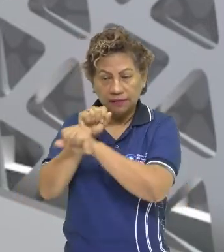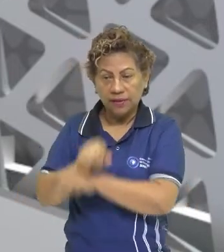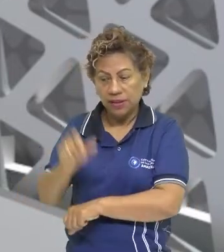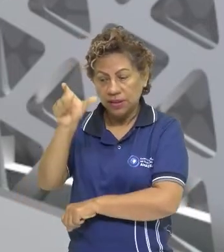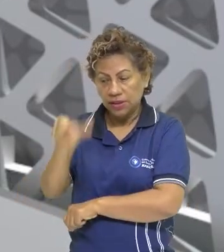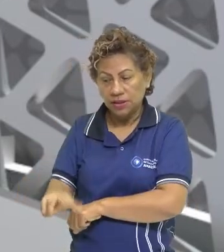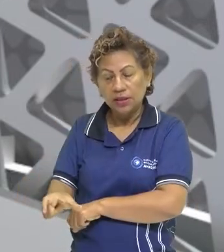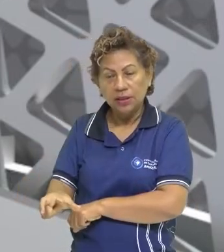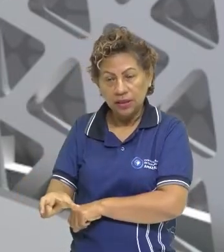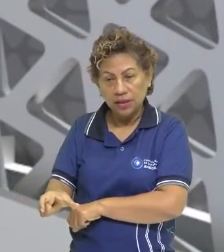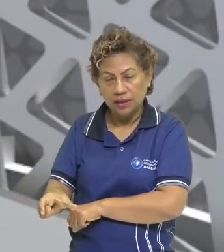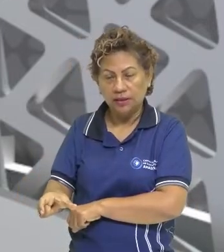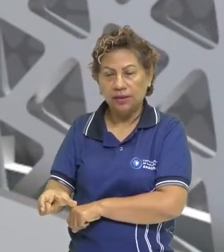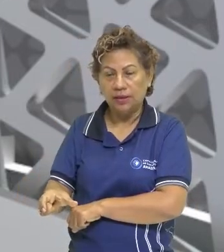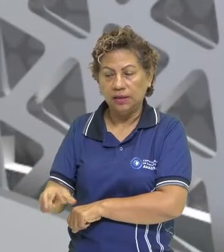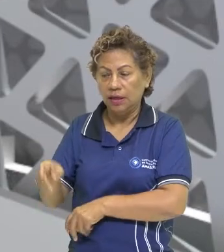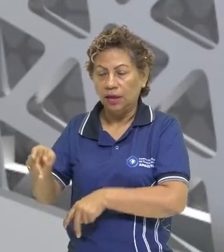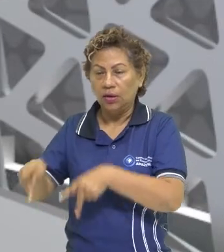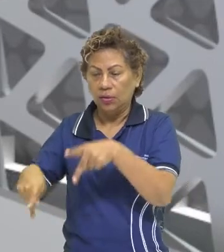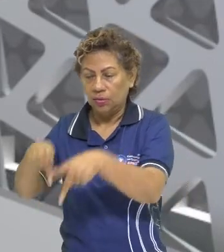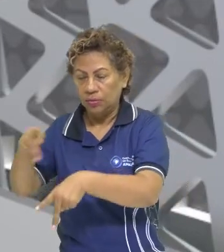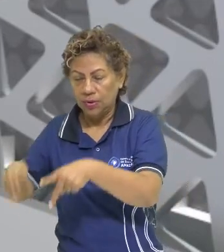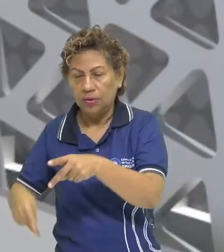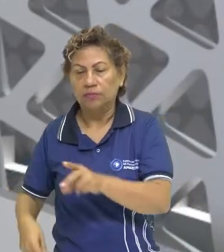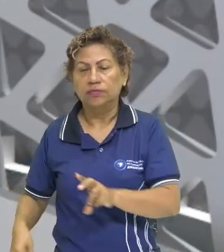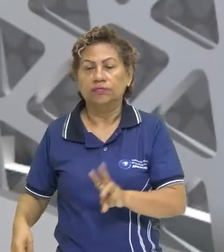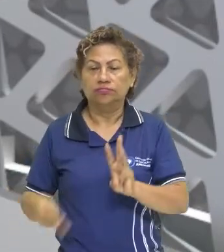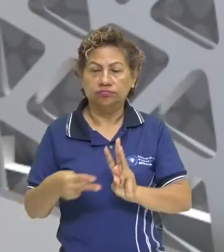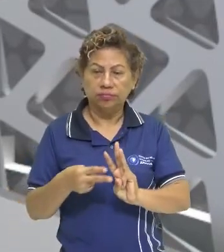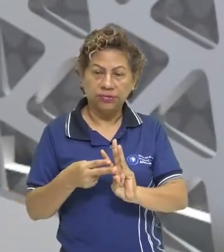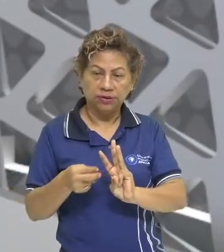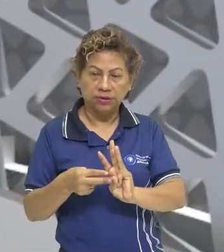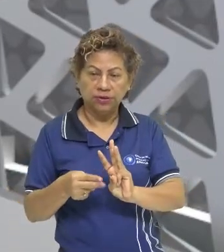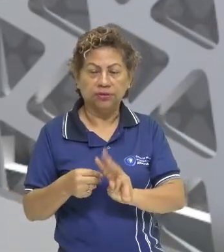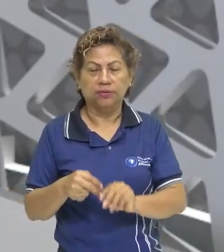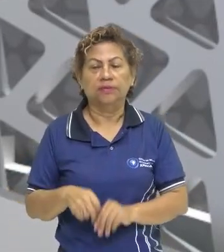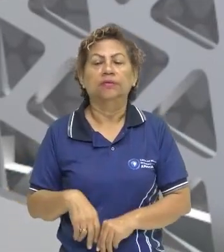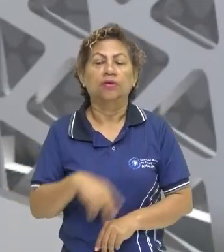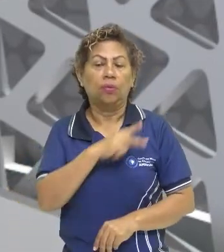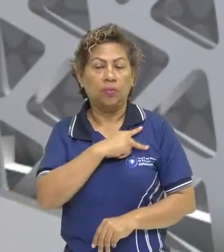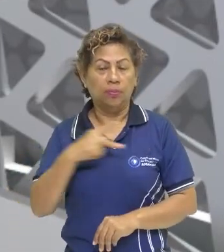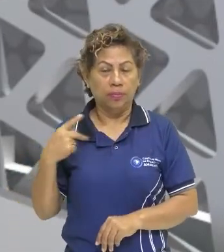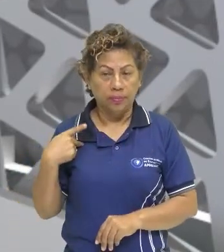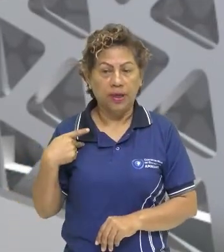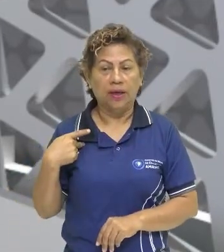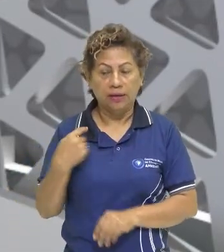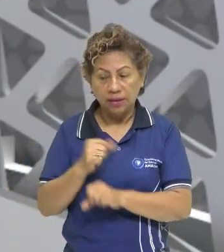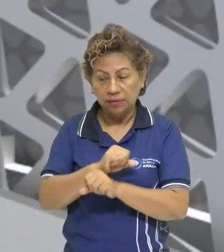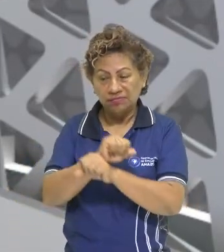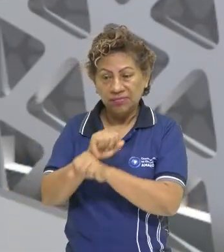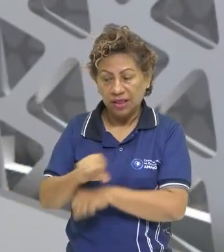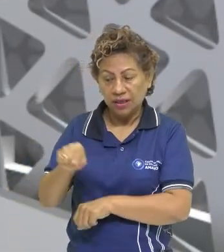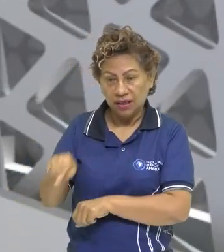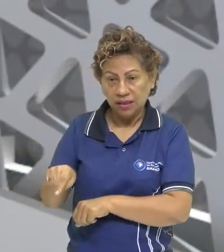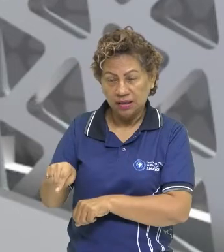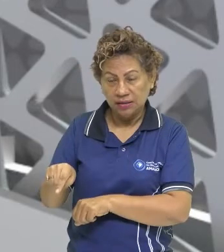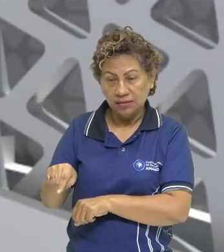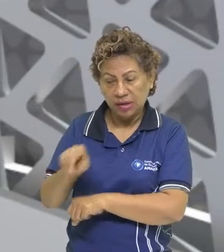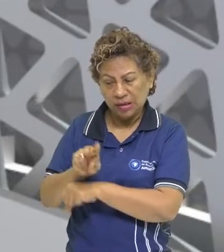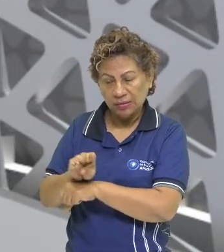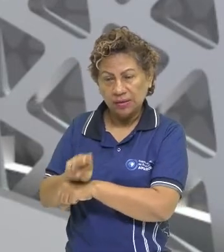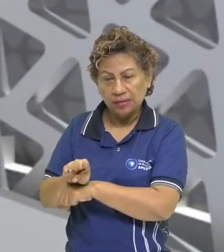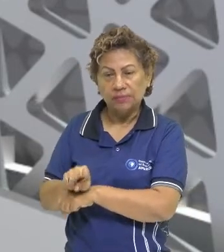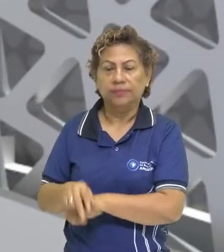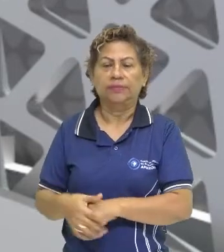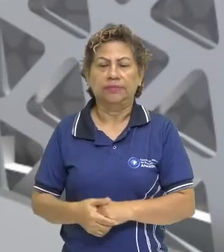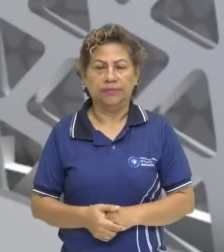exploravam os indígenas. Então, o padre se colocava entre os colonos europeus e os indígenas